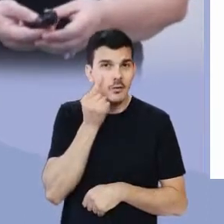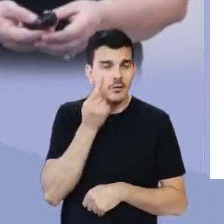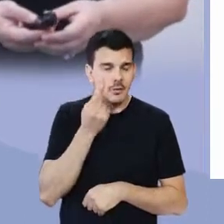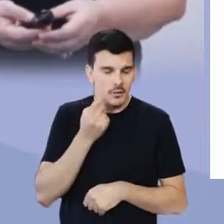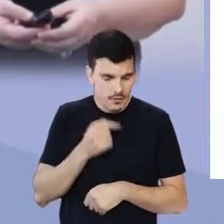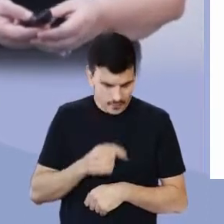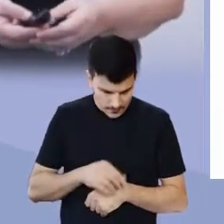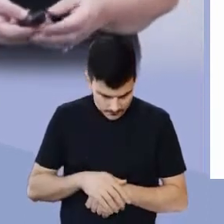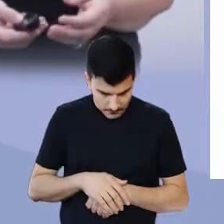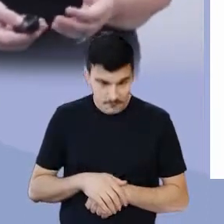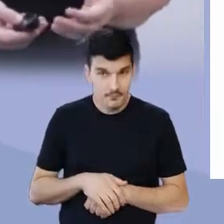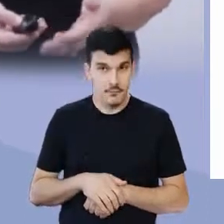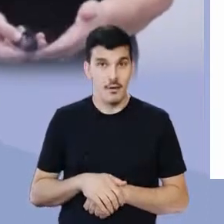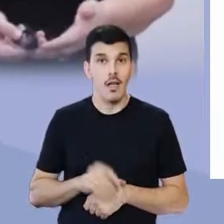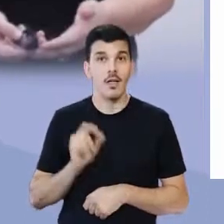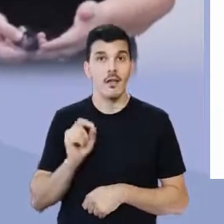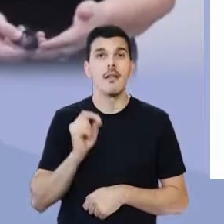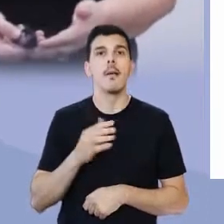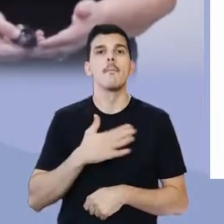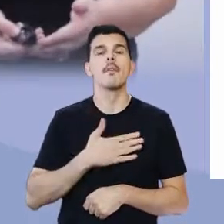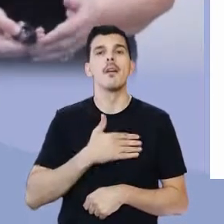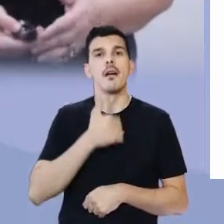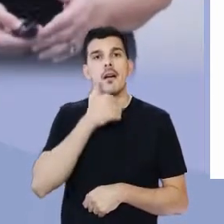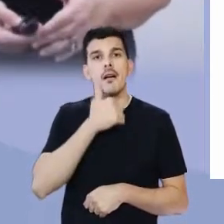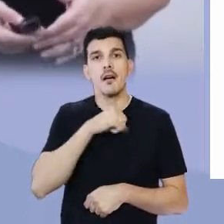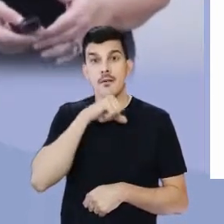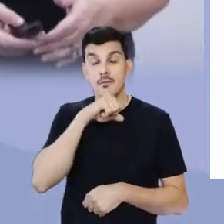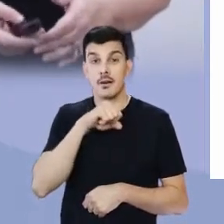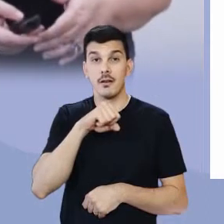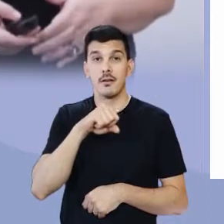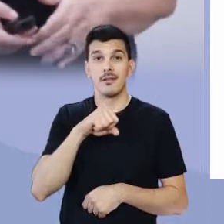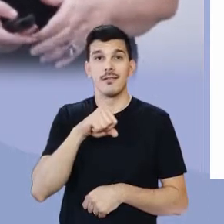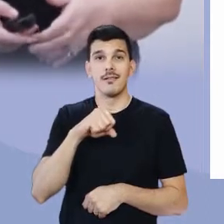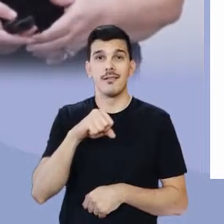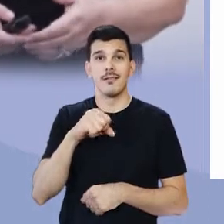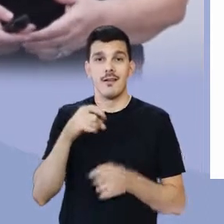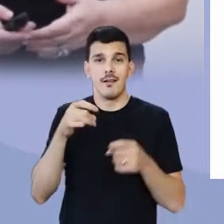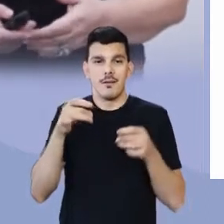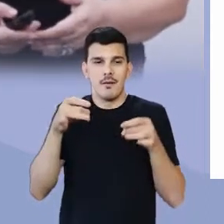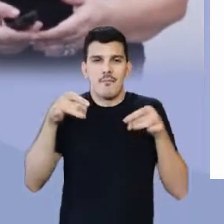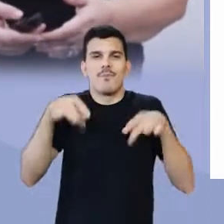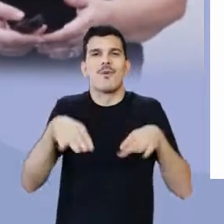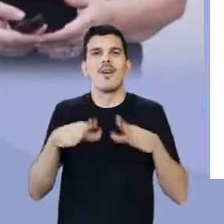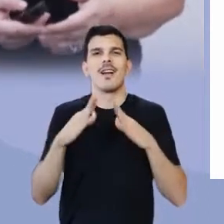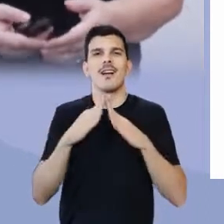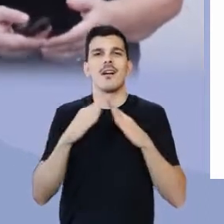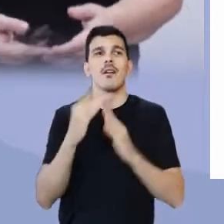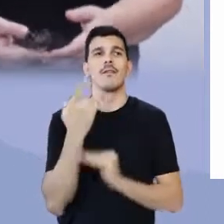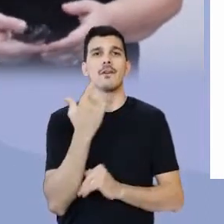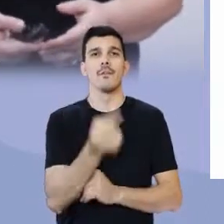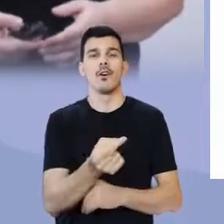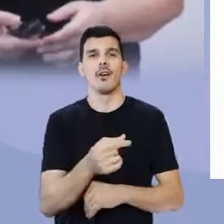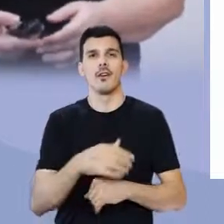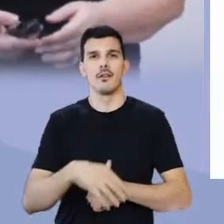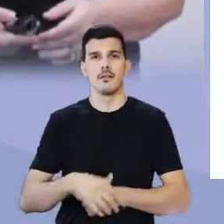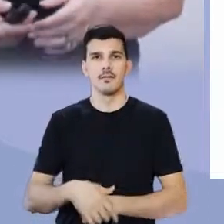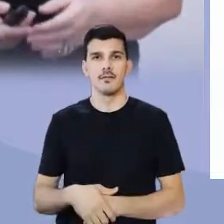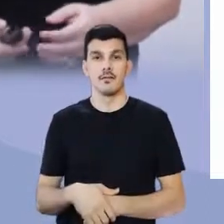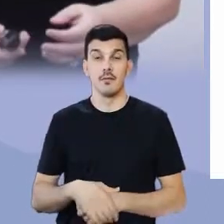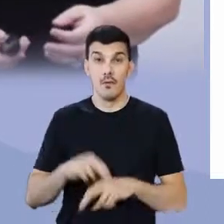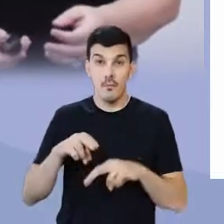explicou, é que a minha mãe abandonou a nossa casa e foi embora.